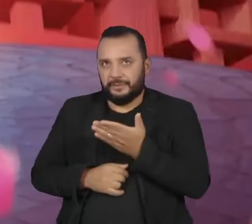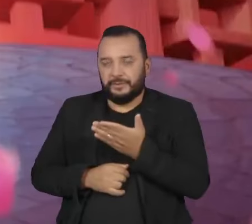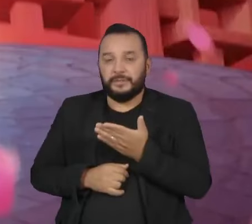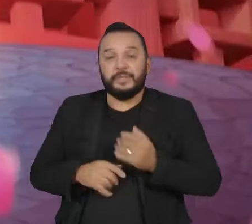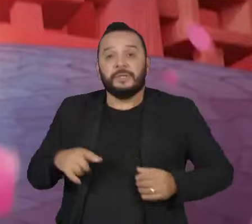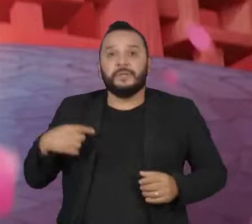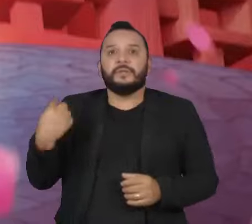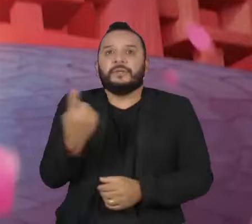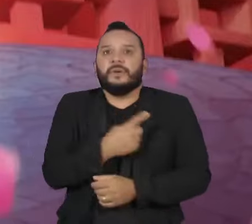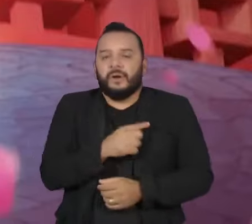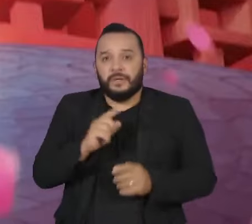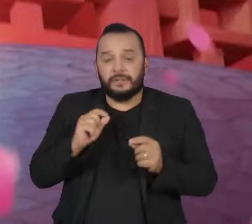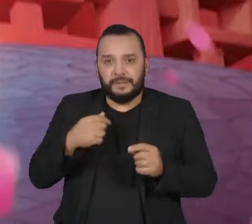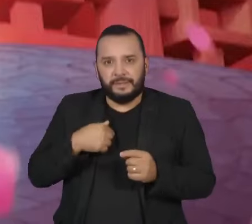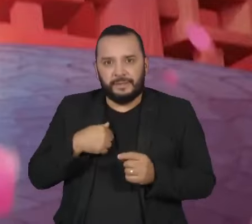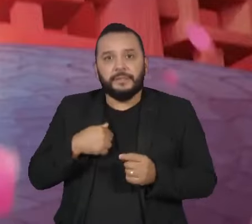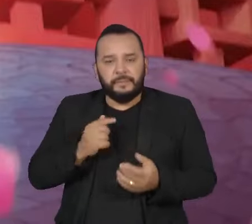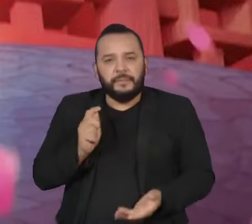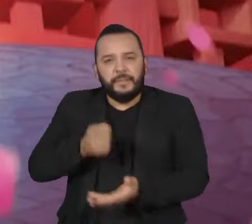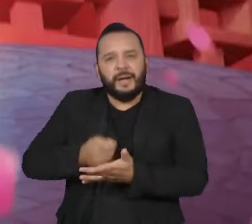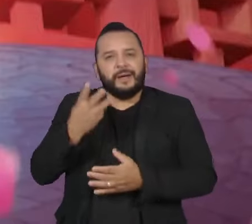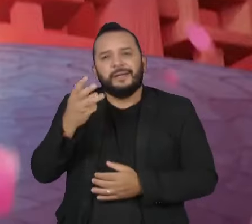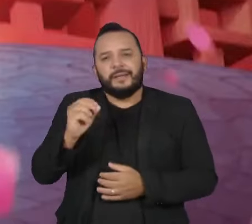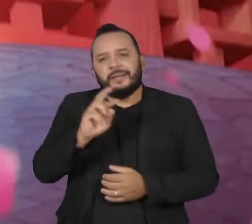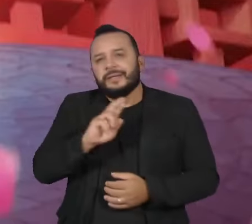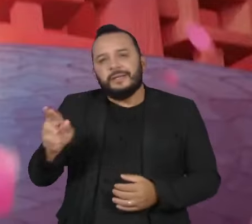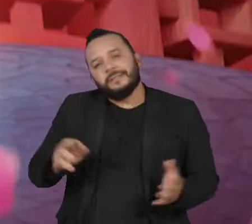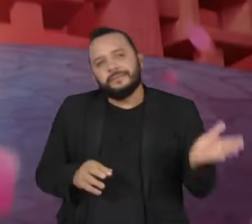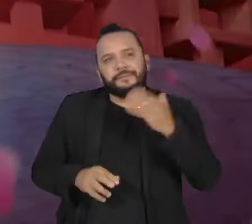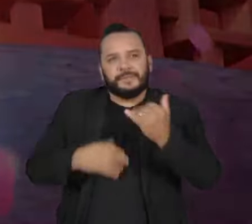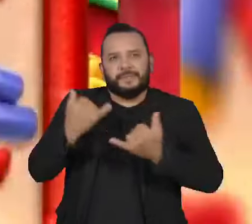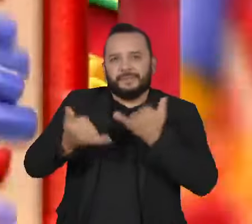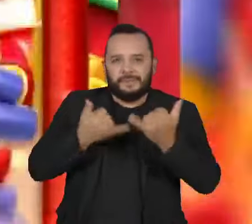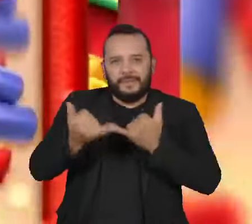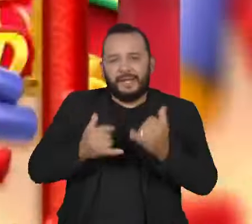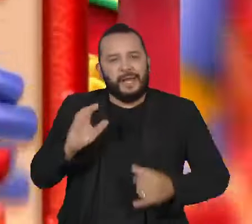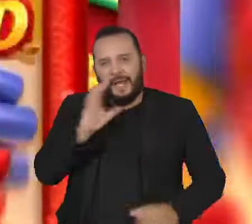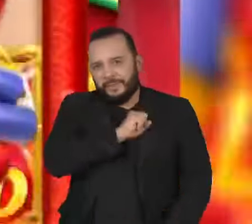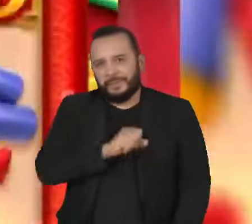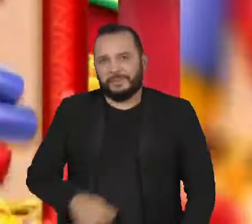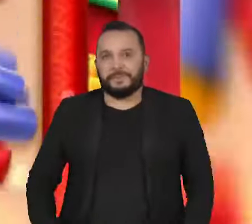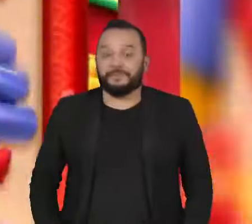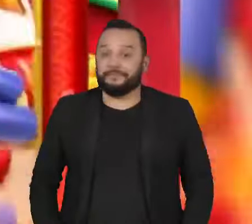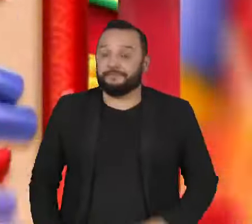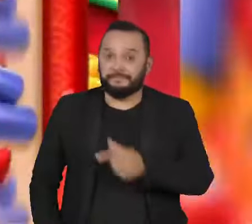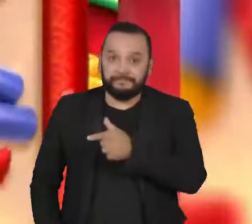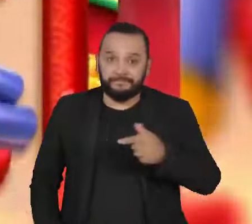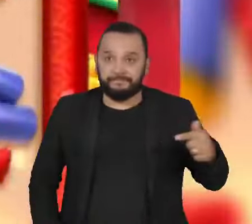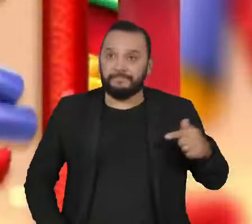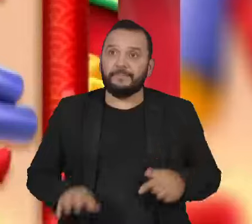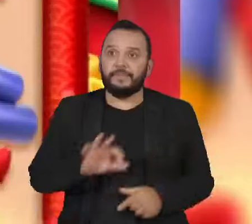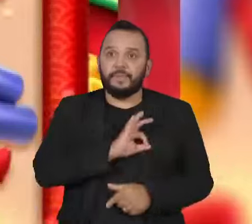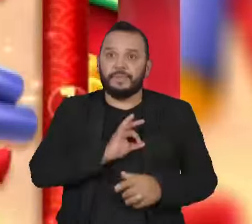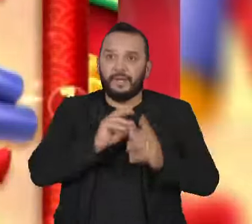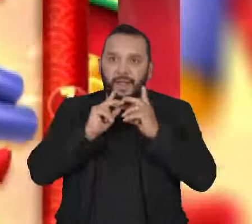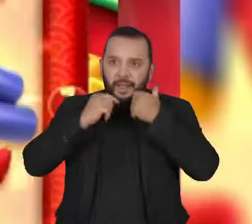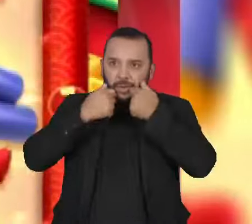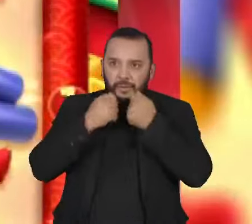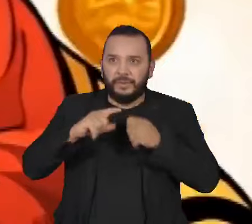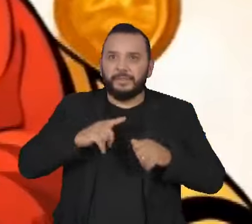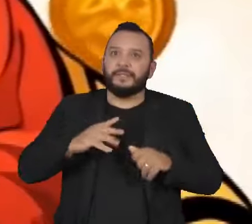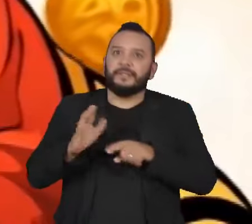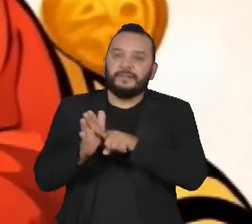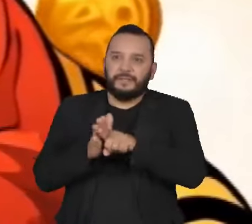jogadores, entram lá, fazem o depósito mínimo de 30 reais e bora jogar e forrar muito aí. Nesta semana, a Polícia Civil de Alagoas realizou uma